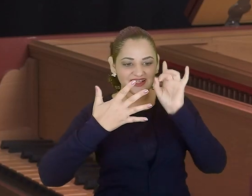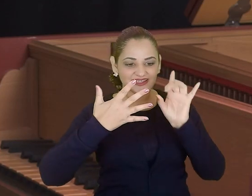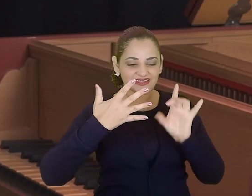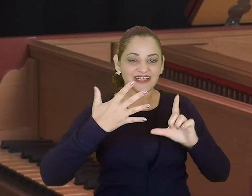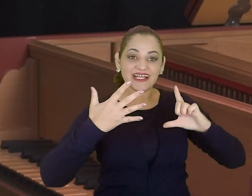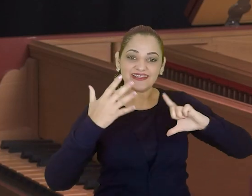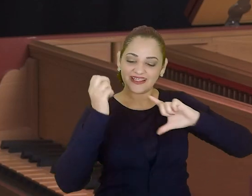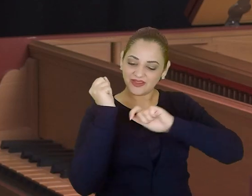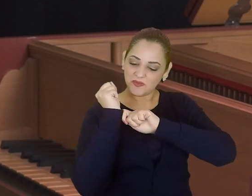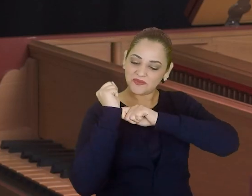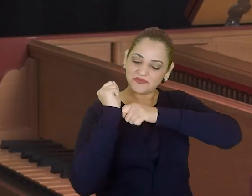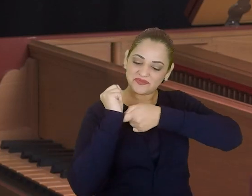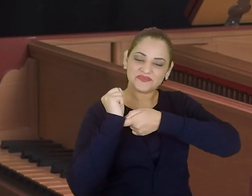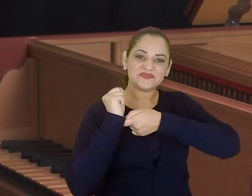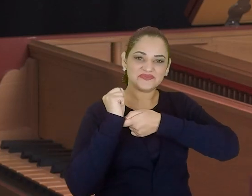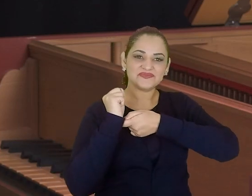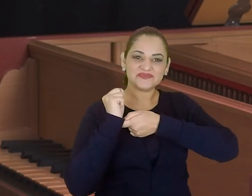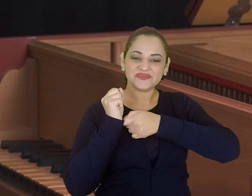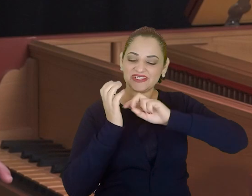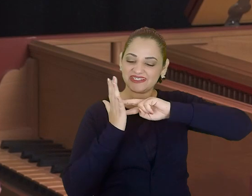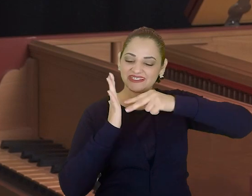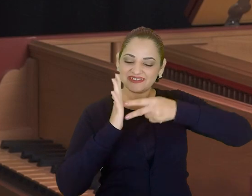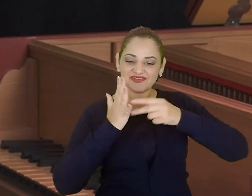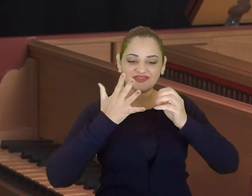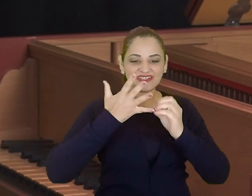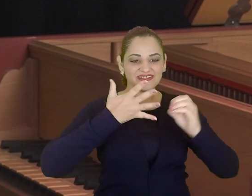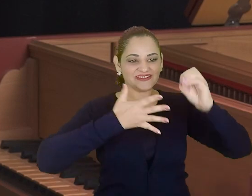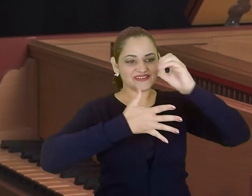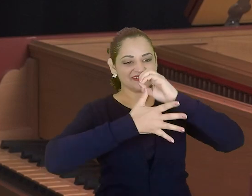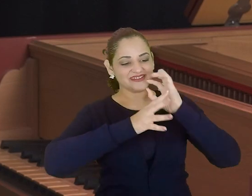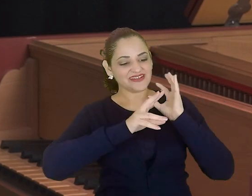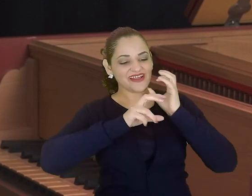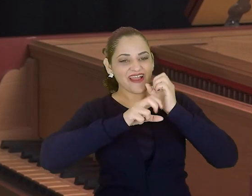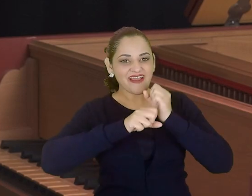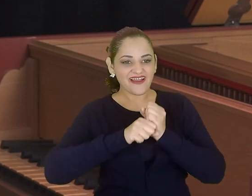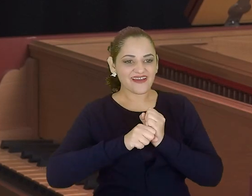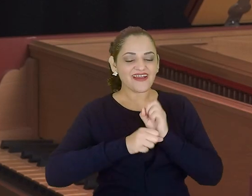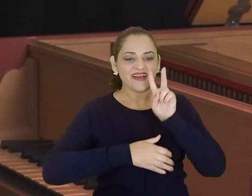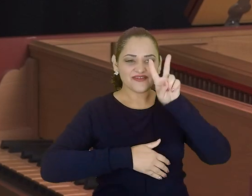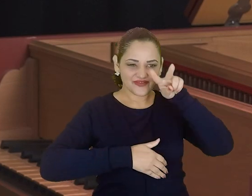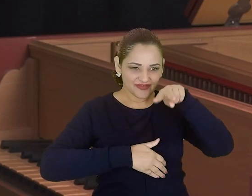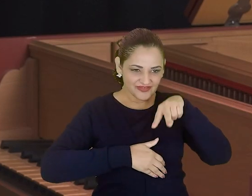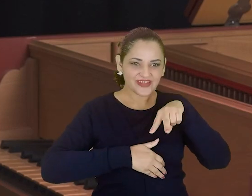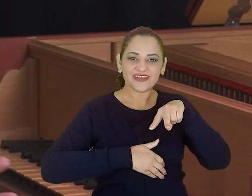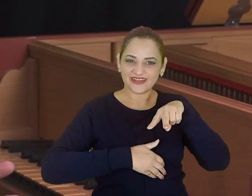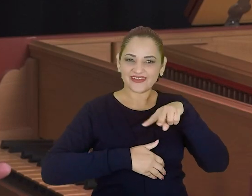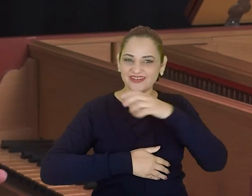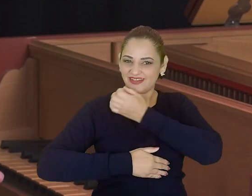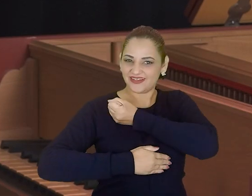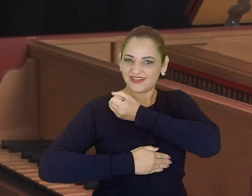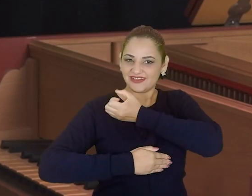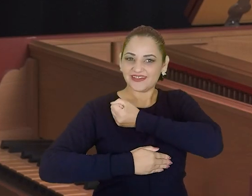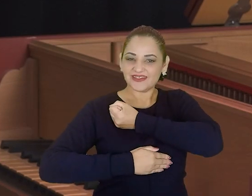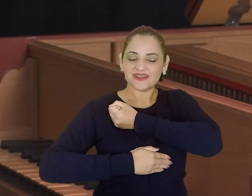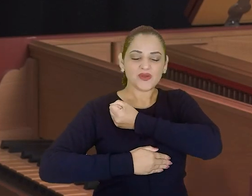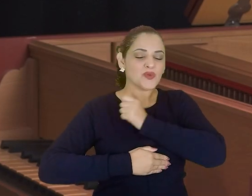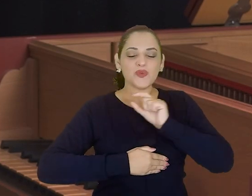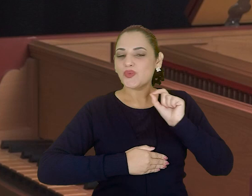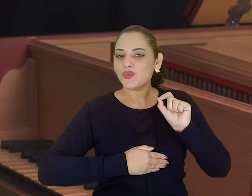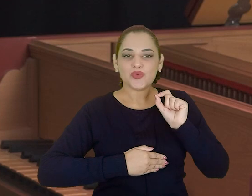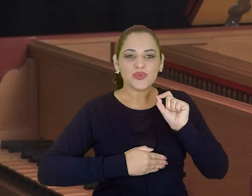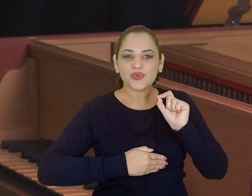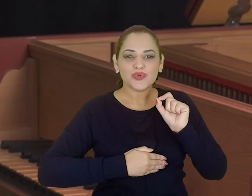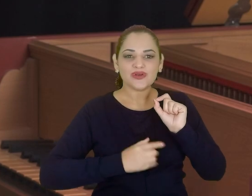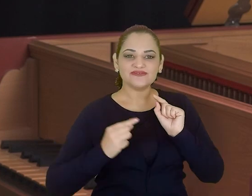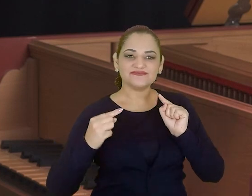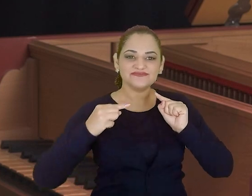significam acordes. Então, a gente lê através desses números e eles